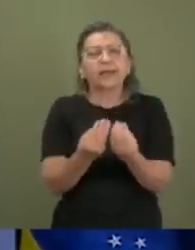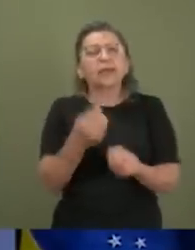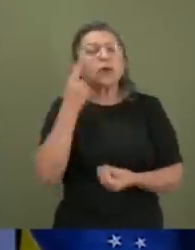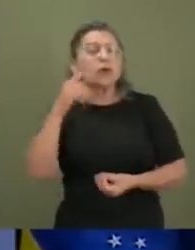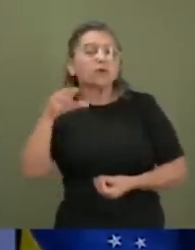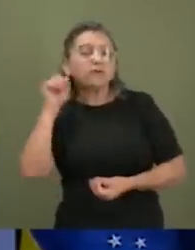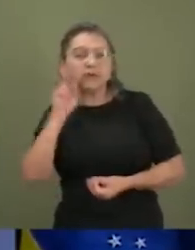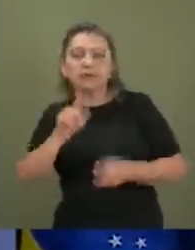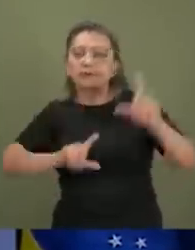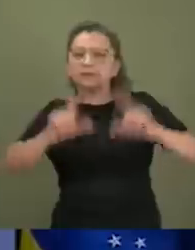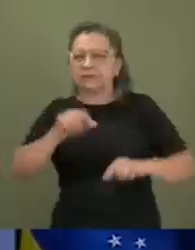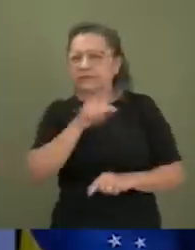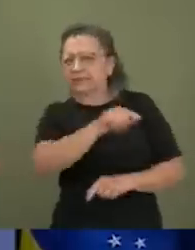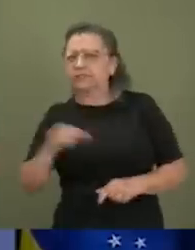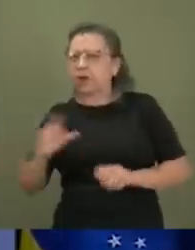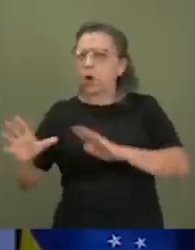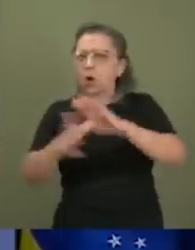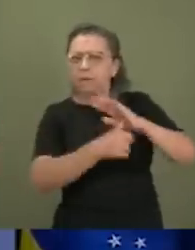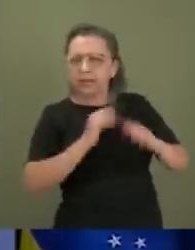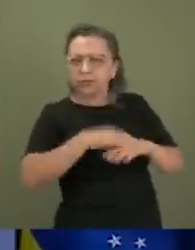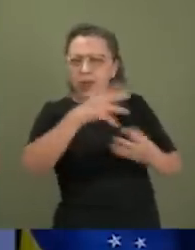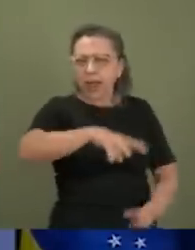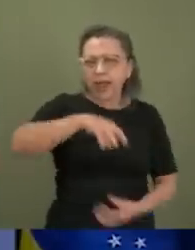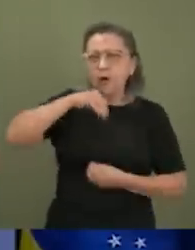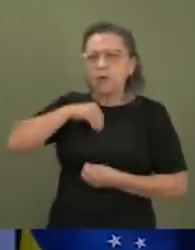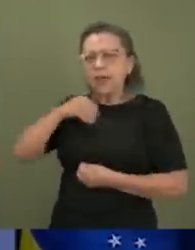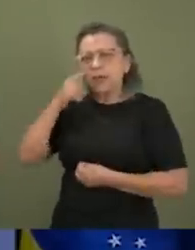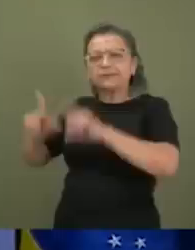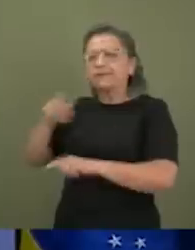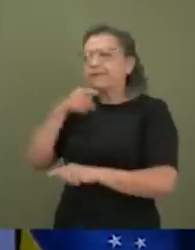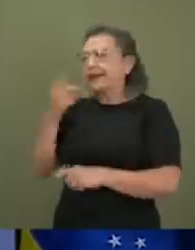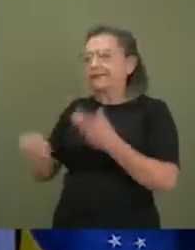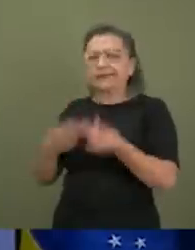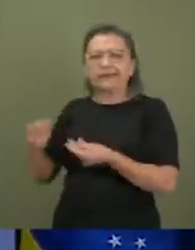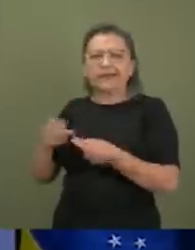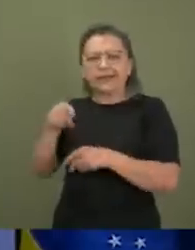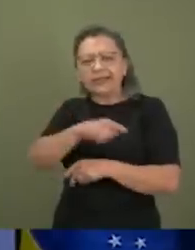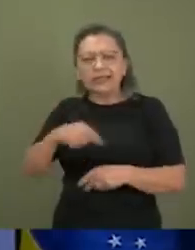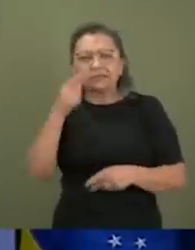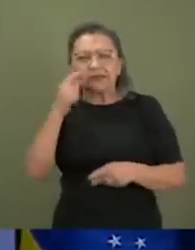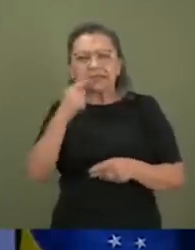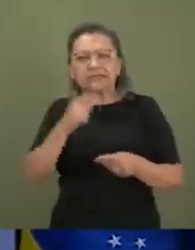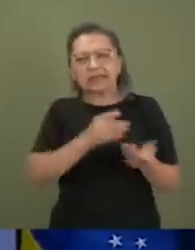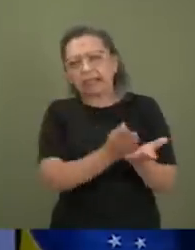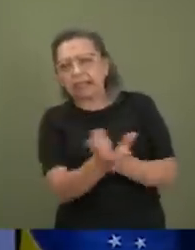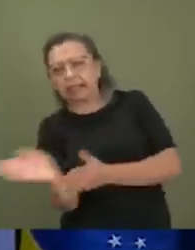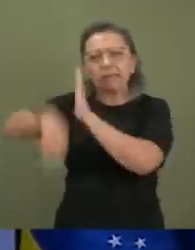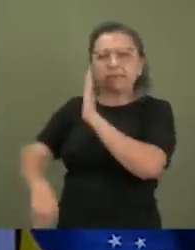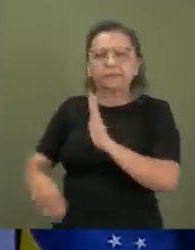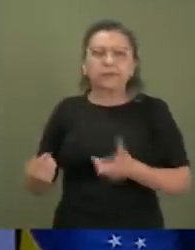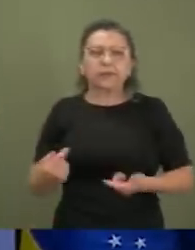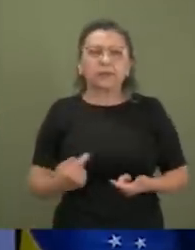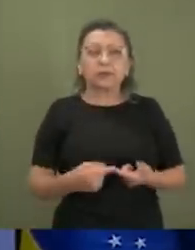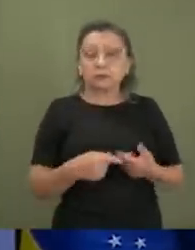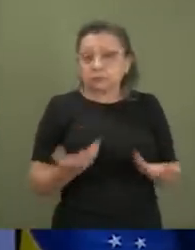televisão que era coisa que roubava a sua alma, ouvia na televisão que eram as coisas que te levariam para o submundo, né? Ouvia isso sobre